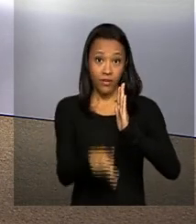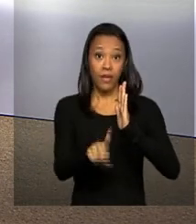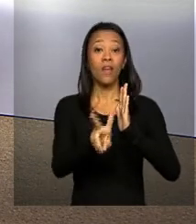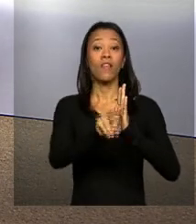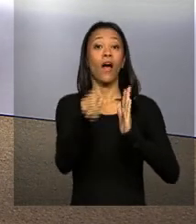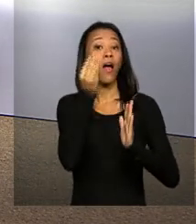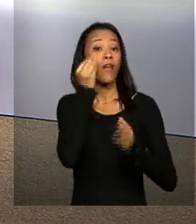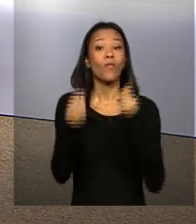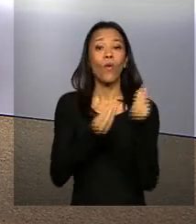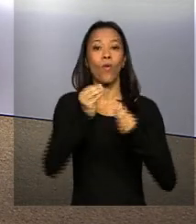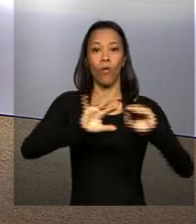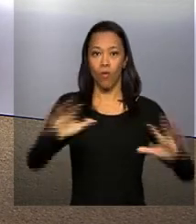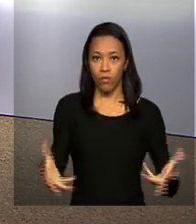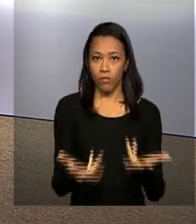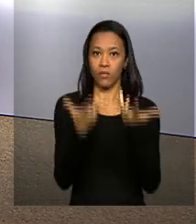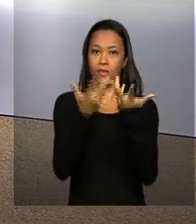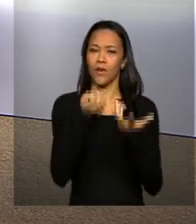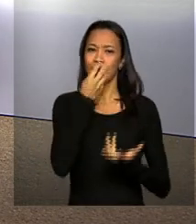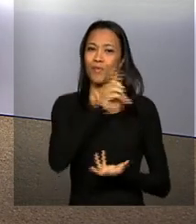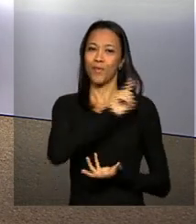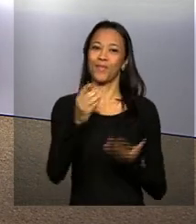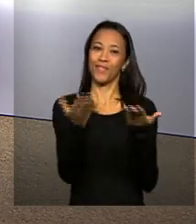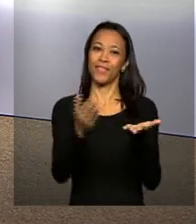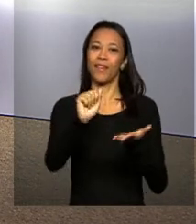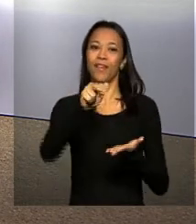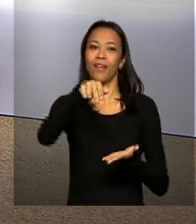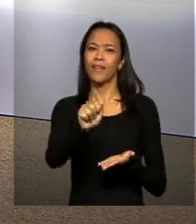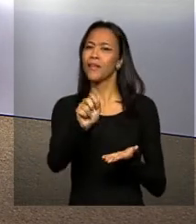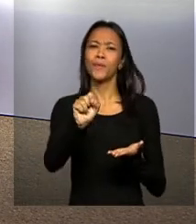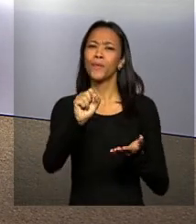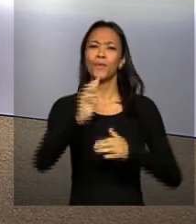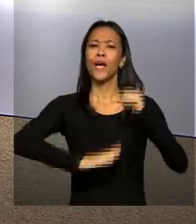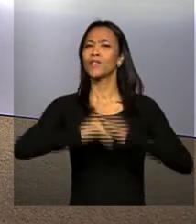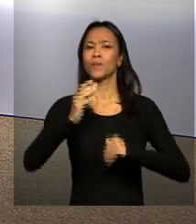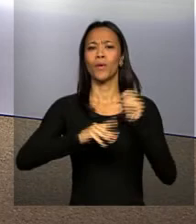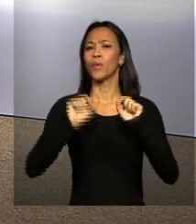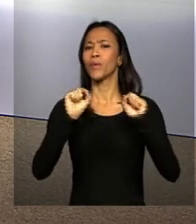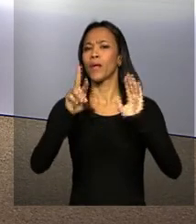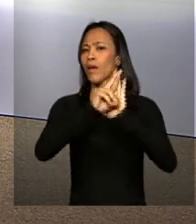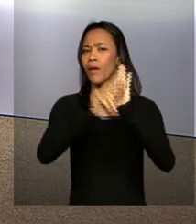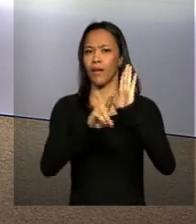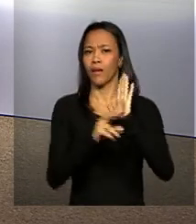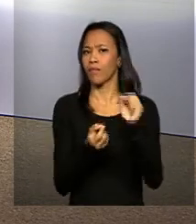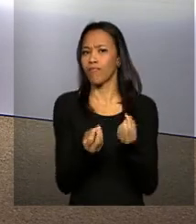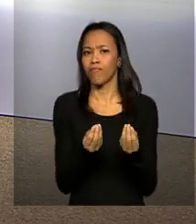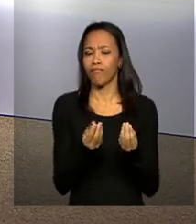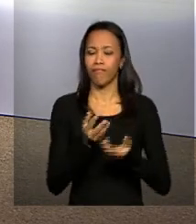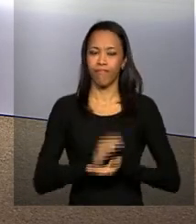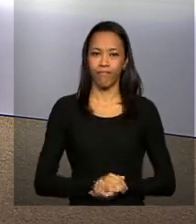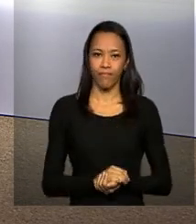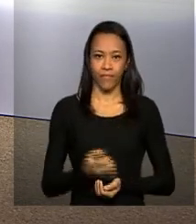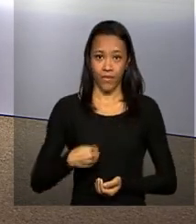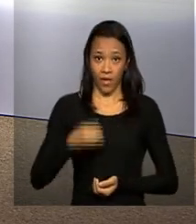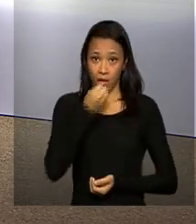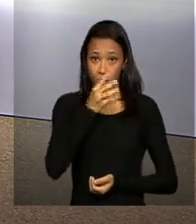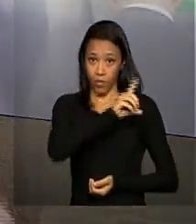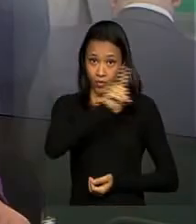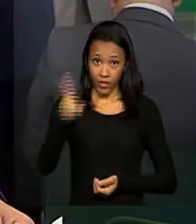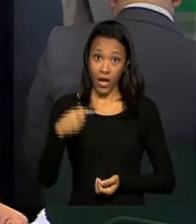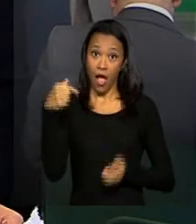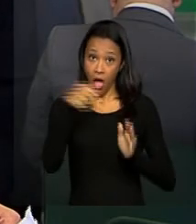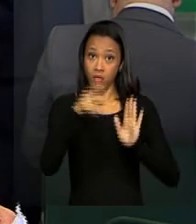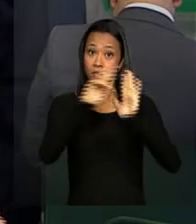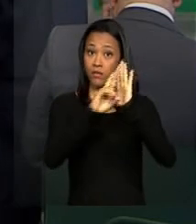acompanhar a cerimônia. Bom dia, Ana Gabriela, de que tratam essas medidas? Bom dia, Daniela. Essas